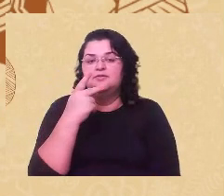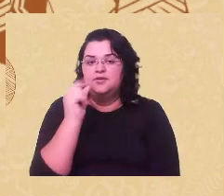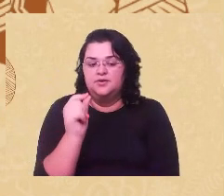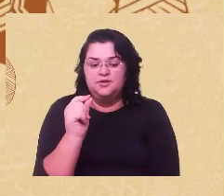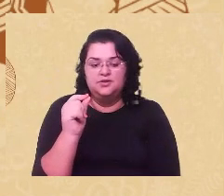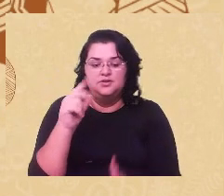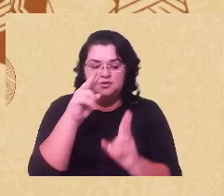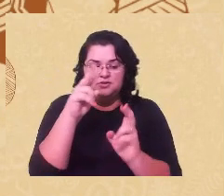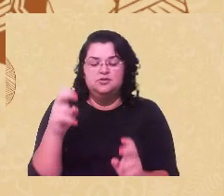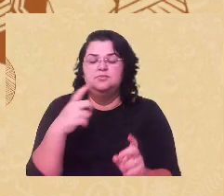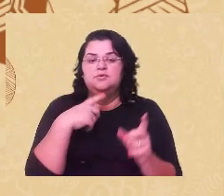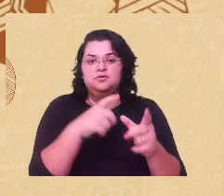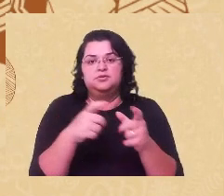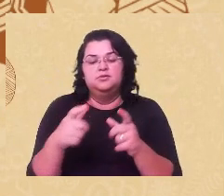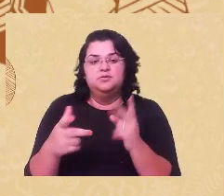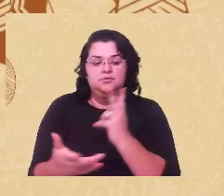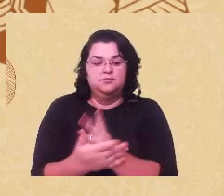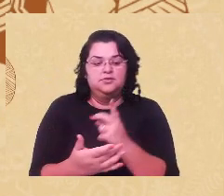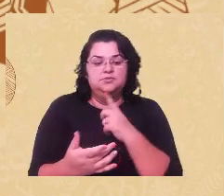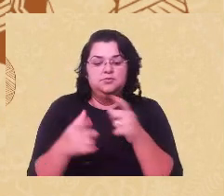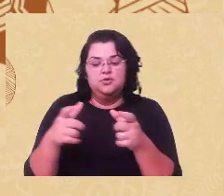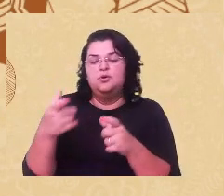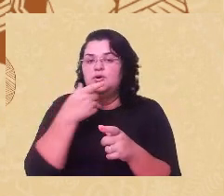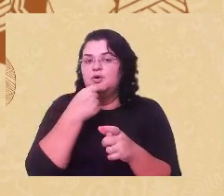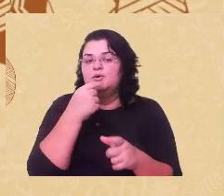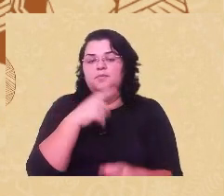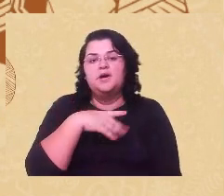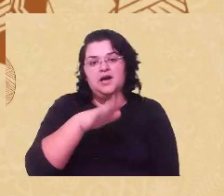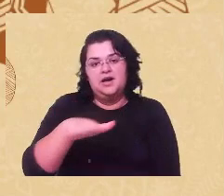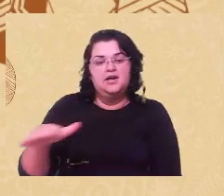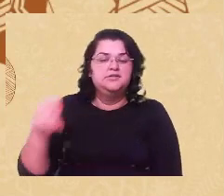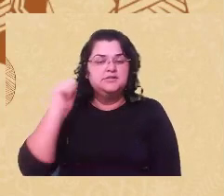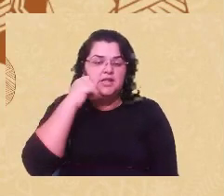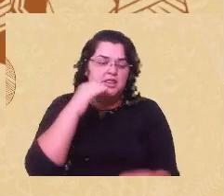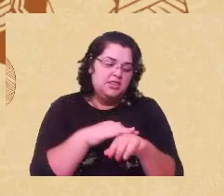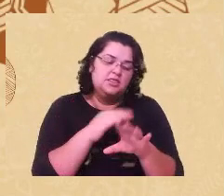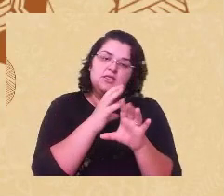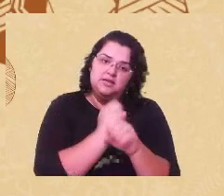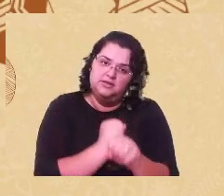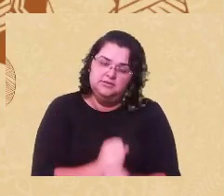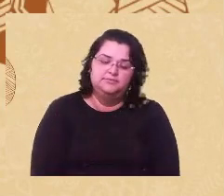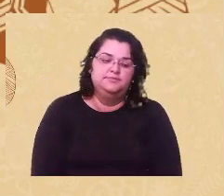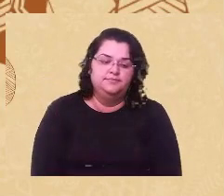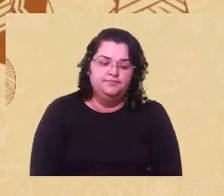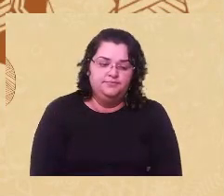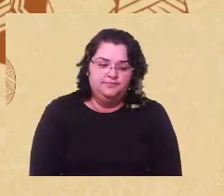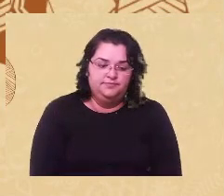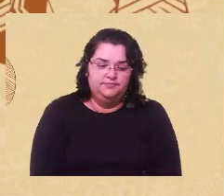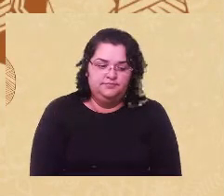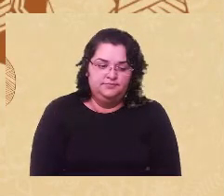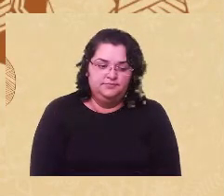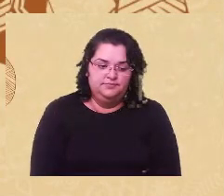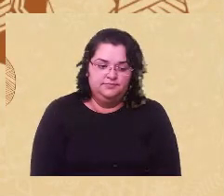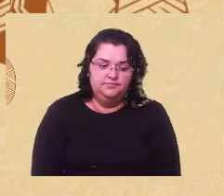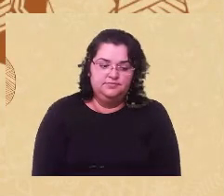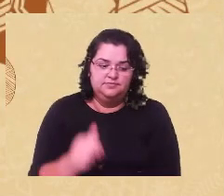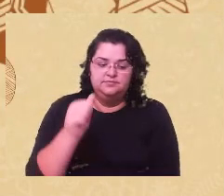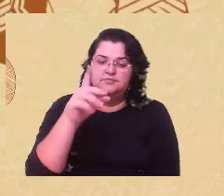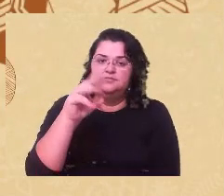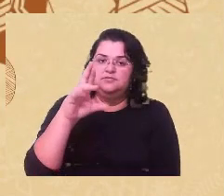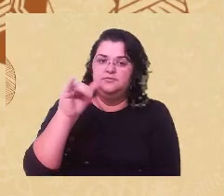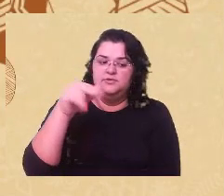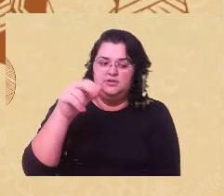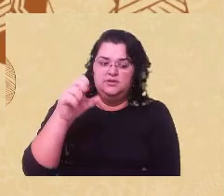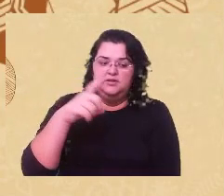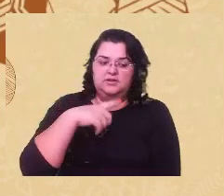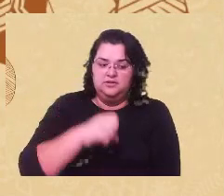comportamento do menino Miguel com a criança, uma criança negra. A Icriane faleceu vítima de um aborto